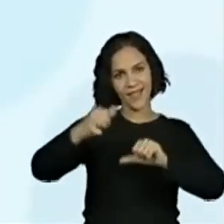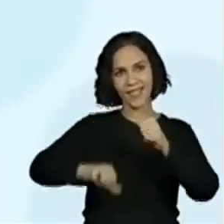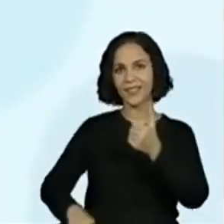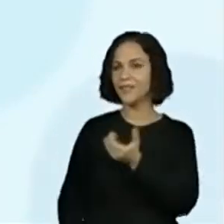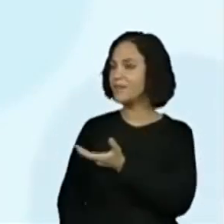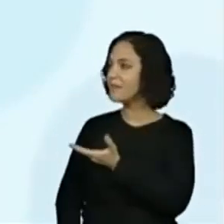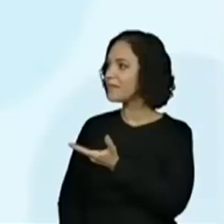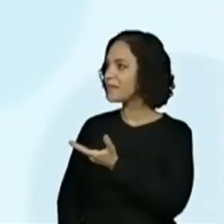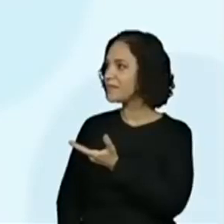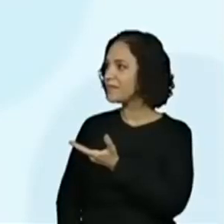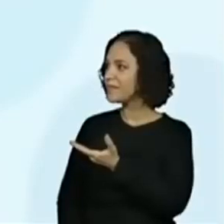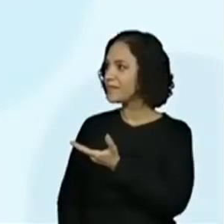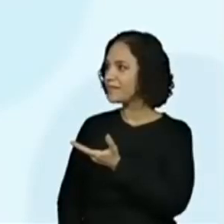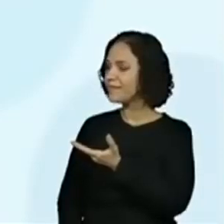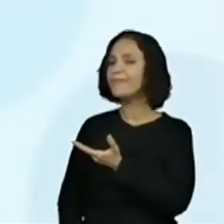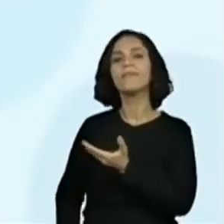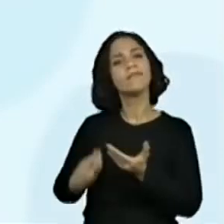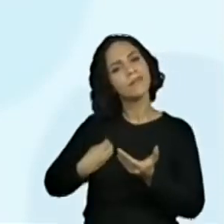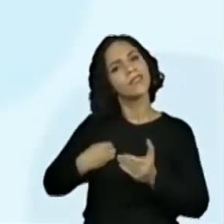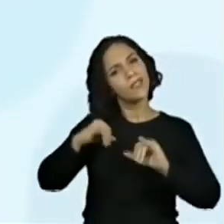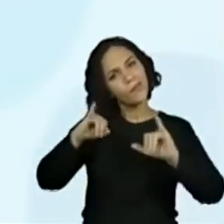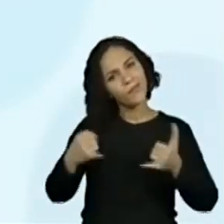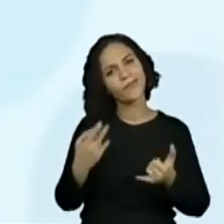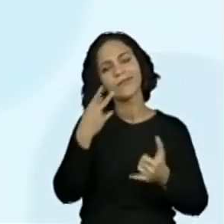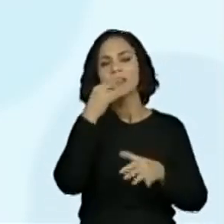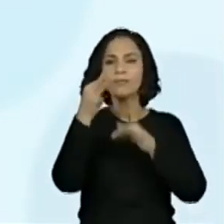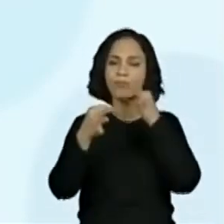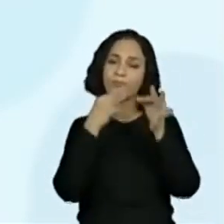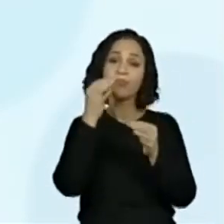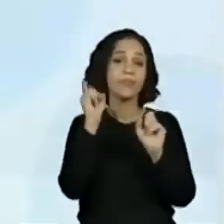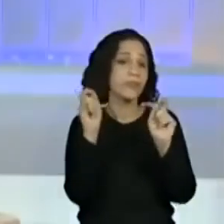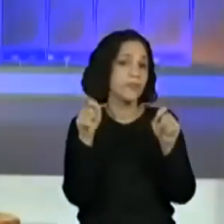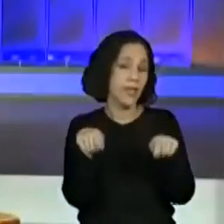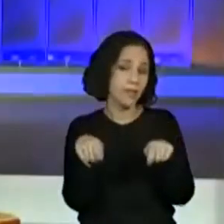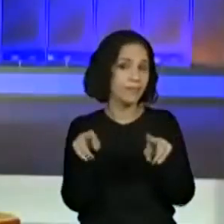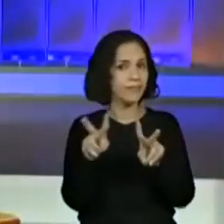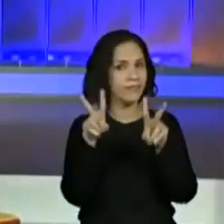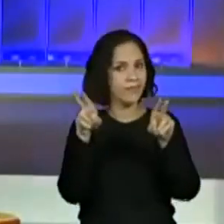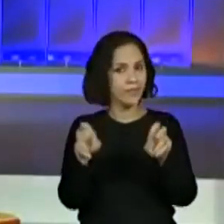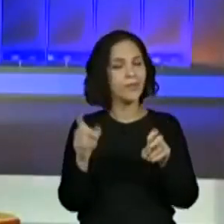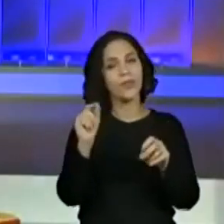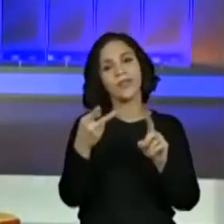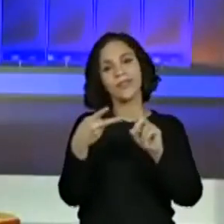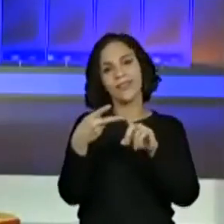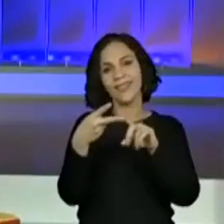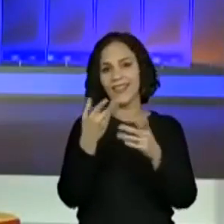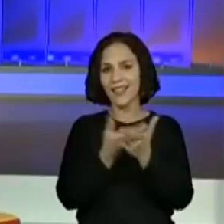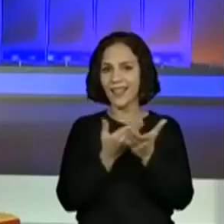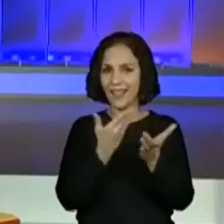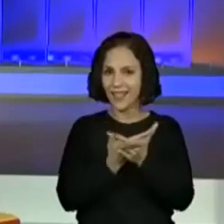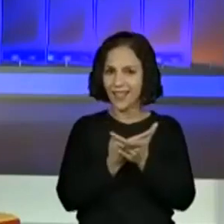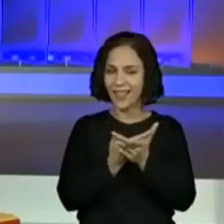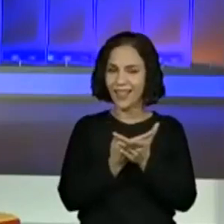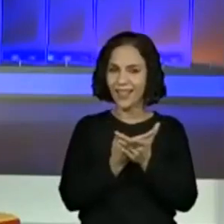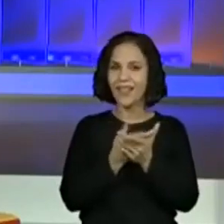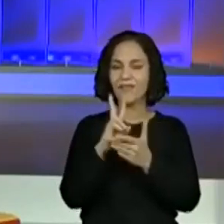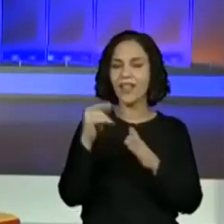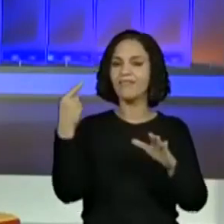vocês. Participem, como vocês puderem, que o nosso assunto da segunda aula é nos